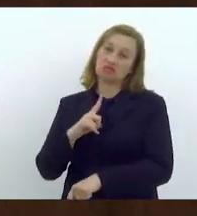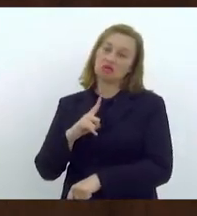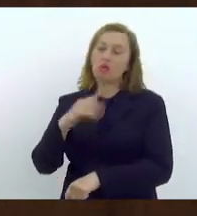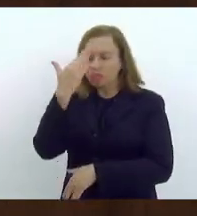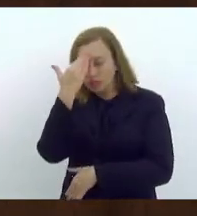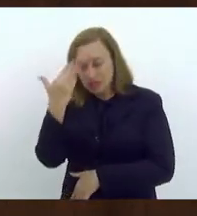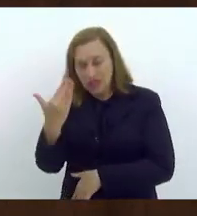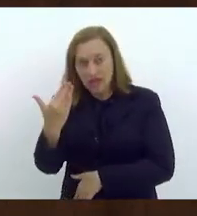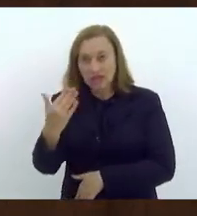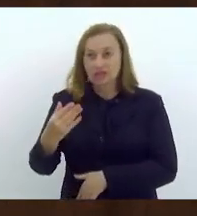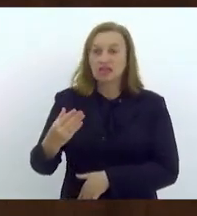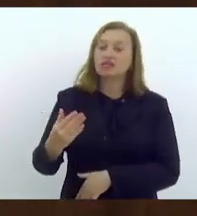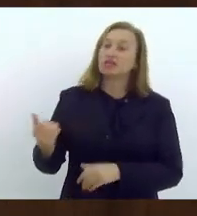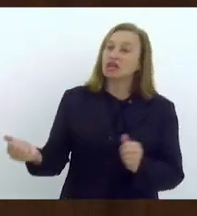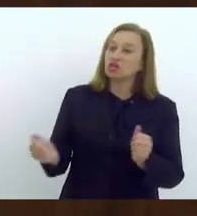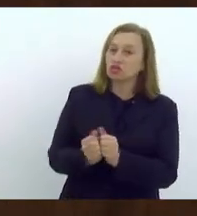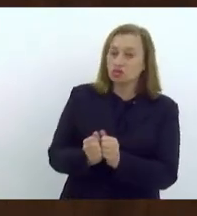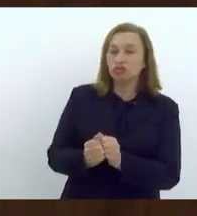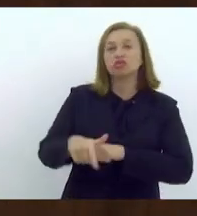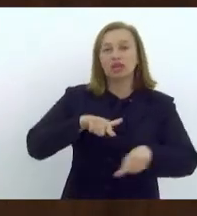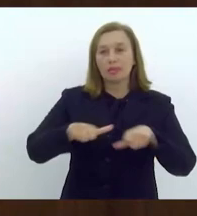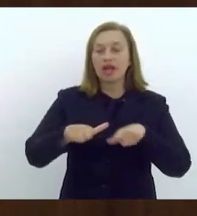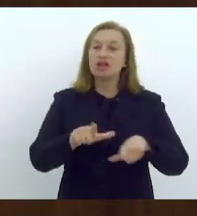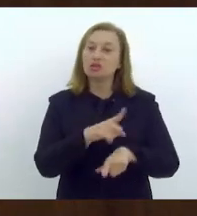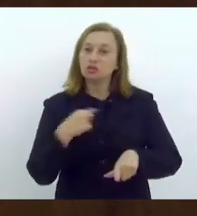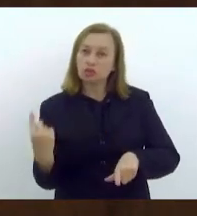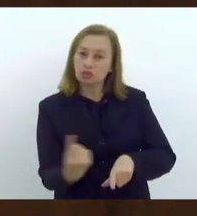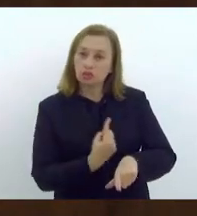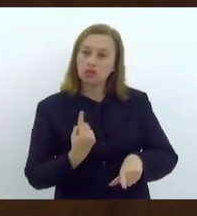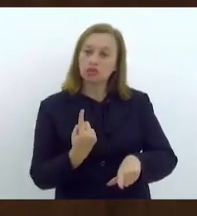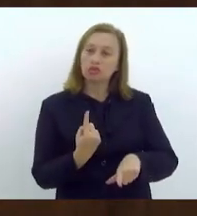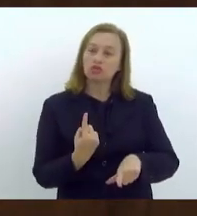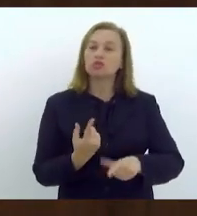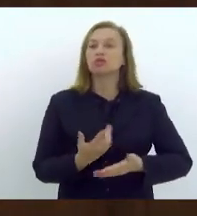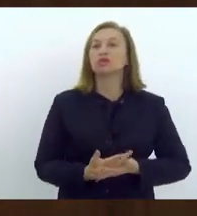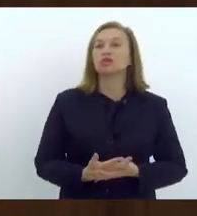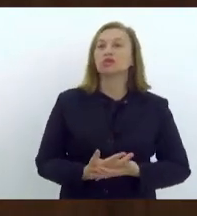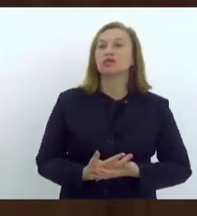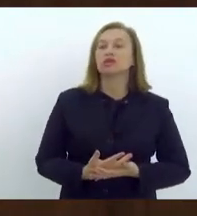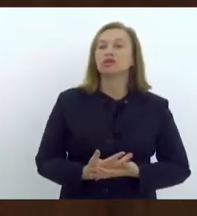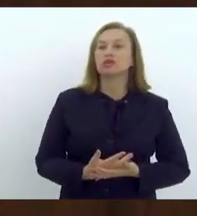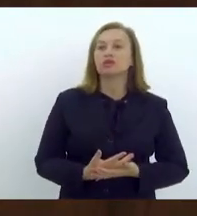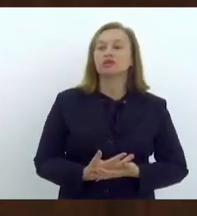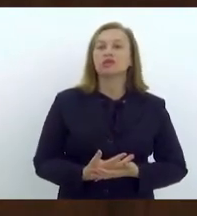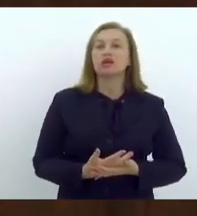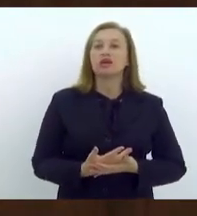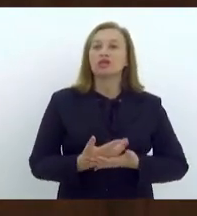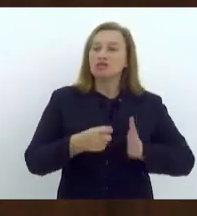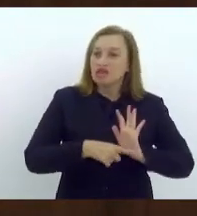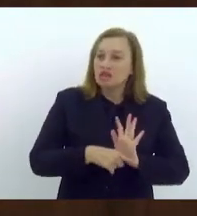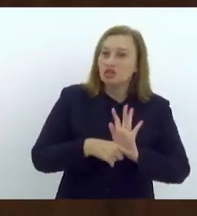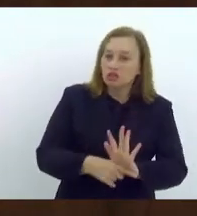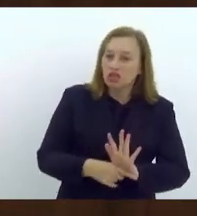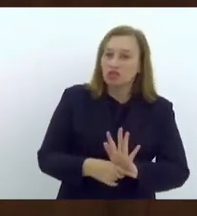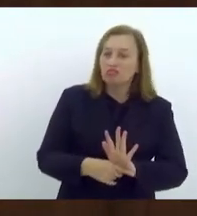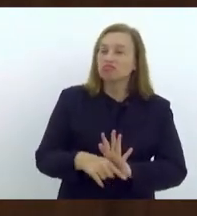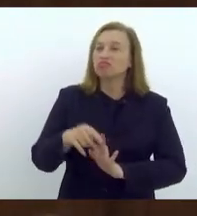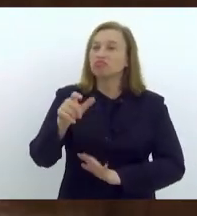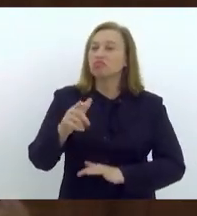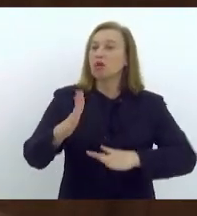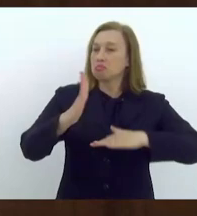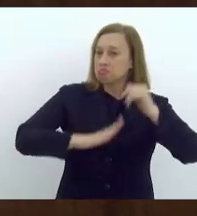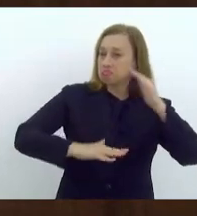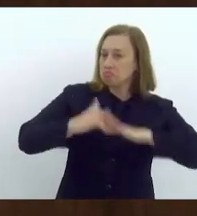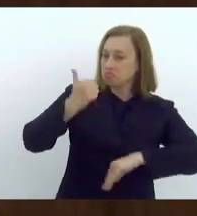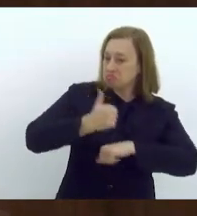Obrigado por estar nesta casa, por compor esta casa, por estar ao nosso lado, nos ouvindo e pelo seu profissional